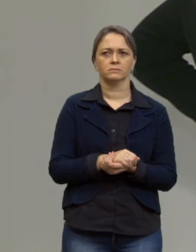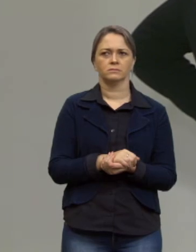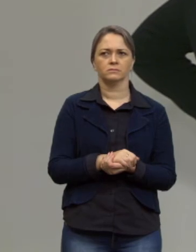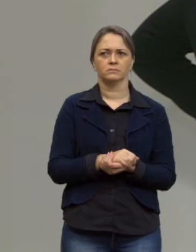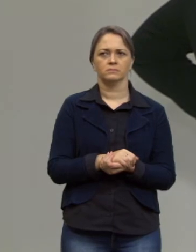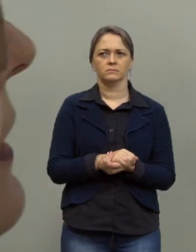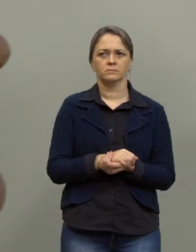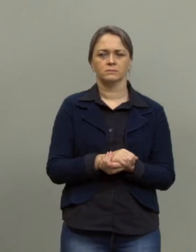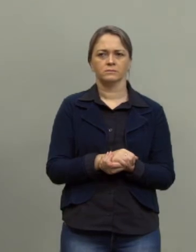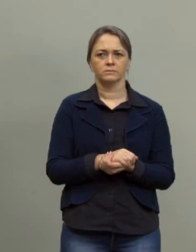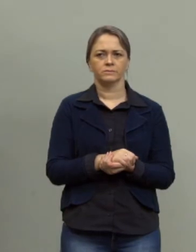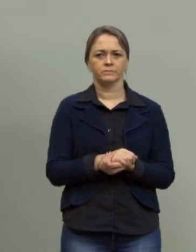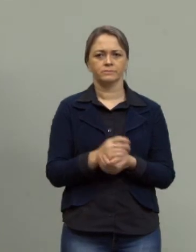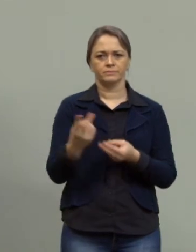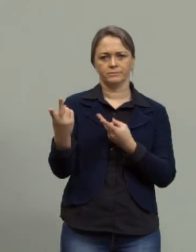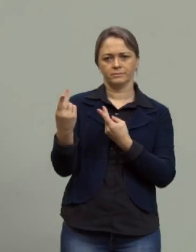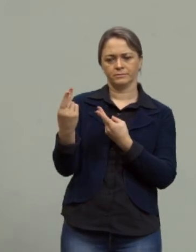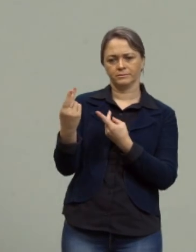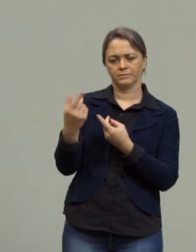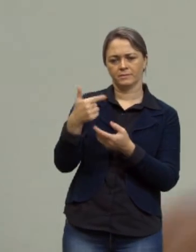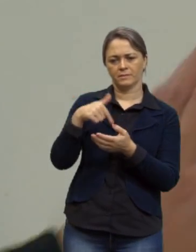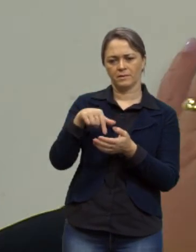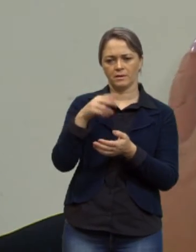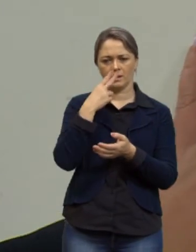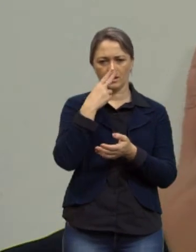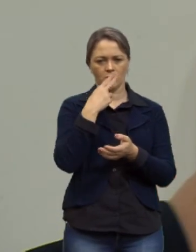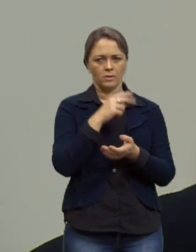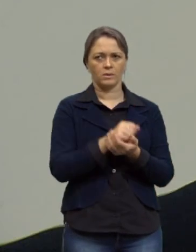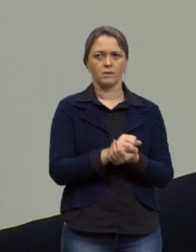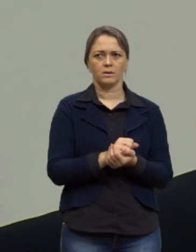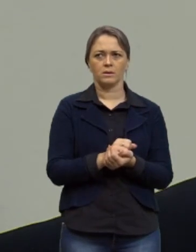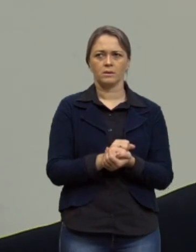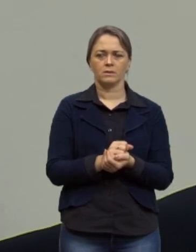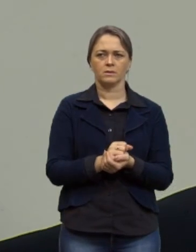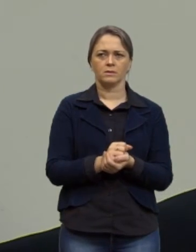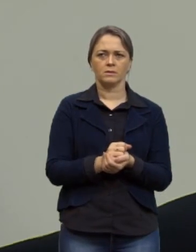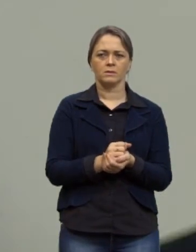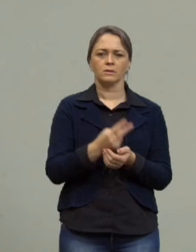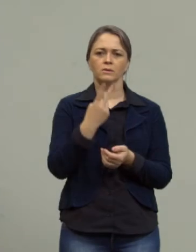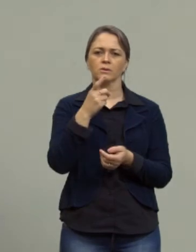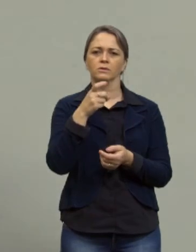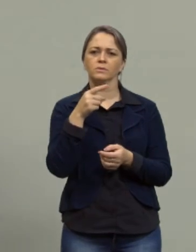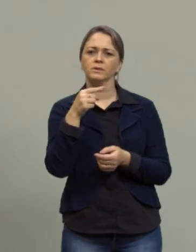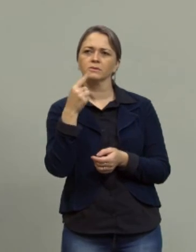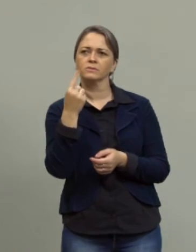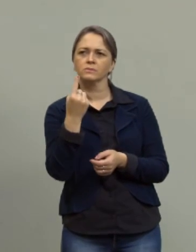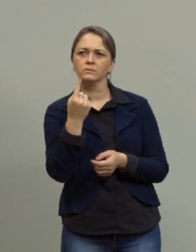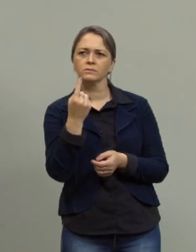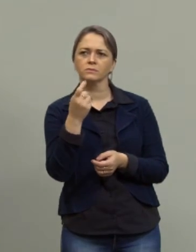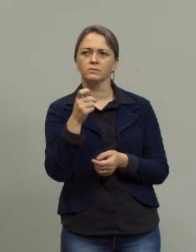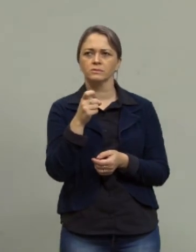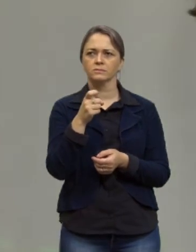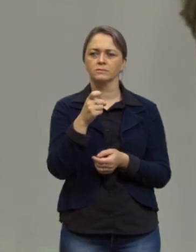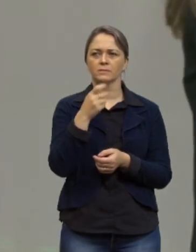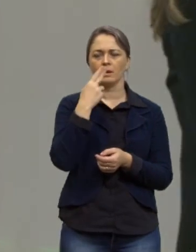termos semelhantes antes do sinal de igualdade o que eu tenho 2x menos 1x x